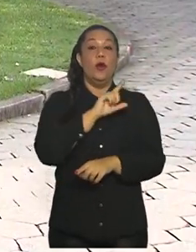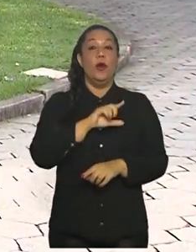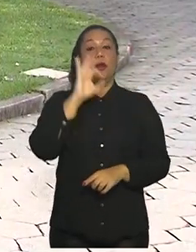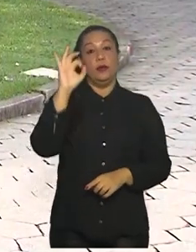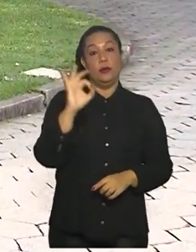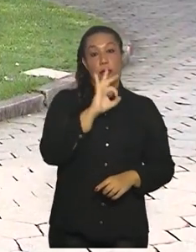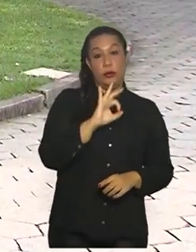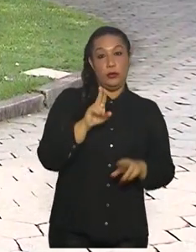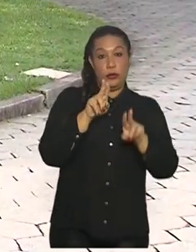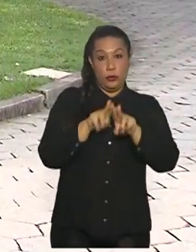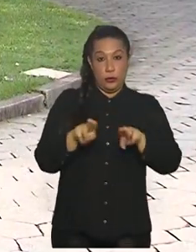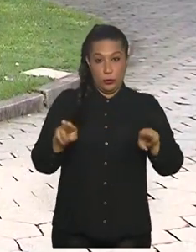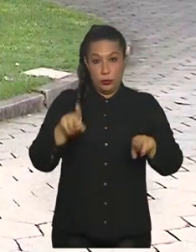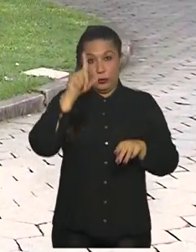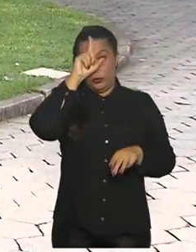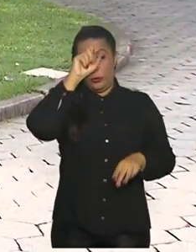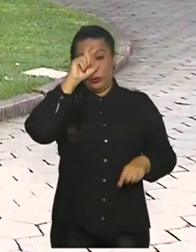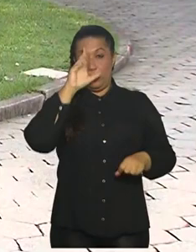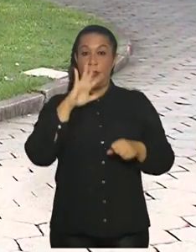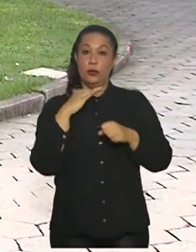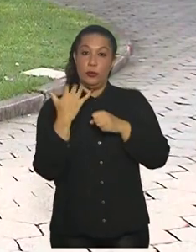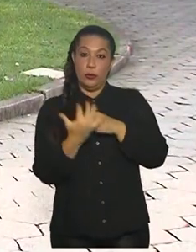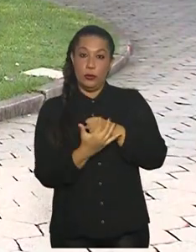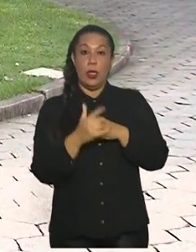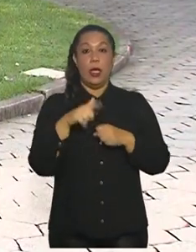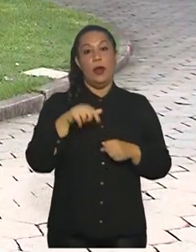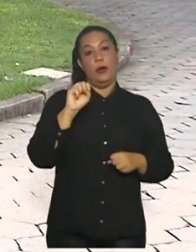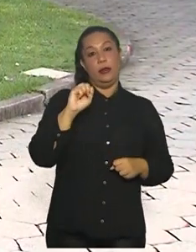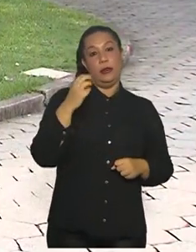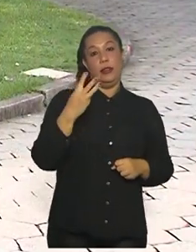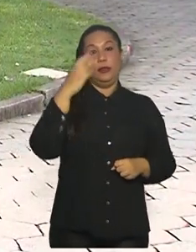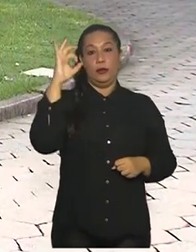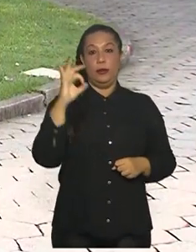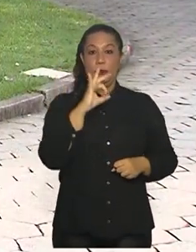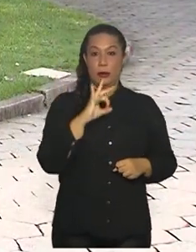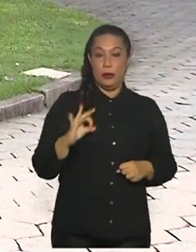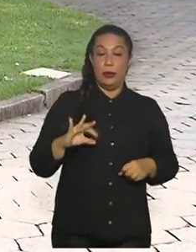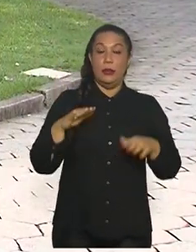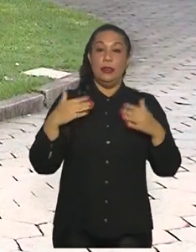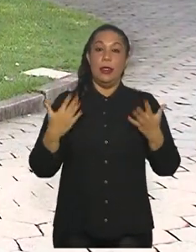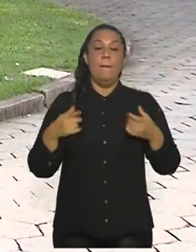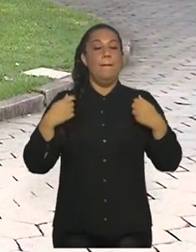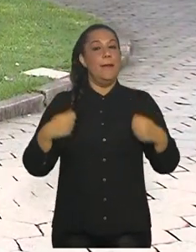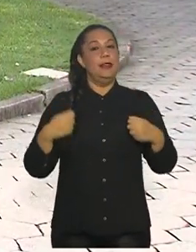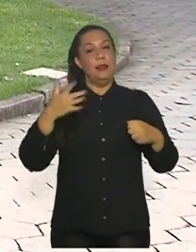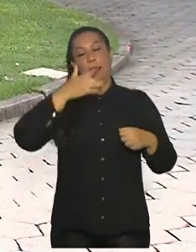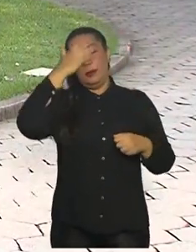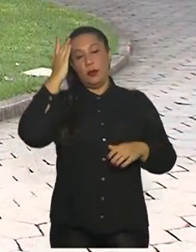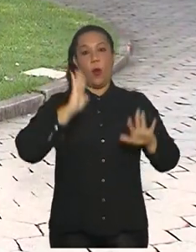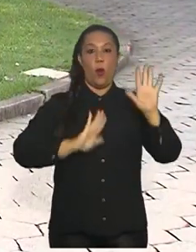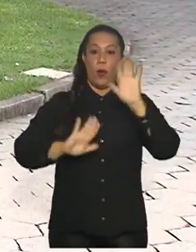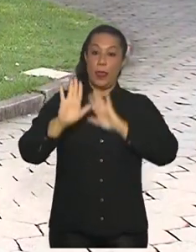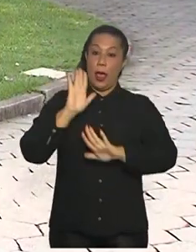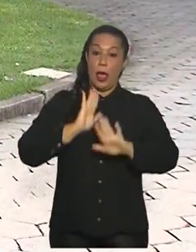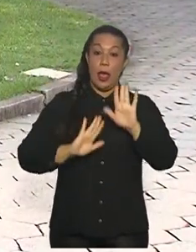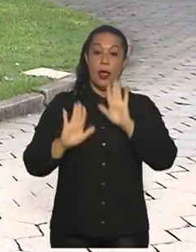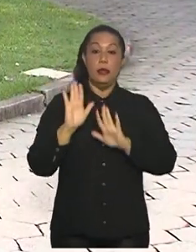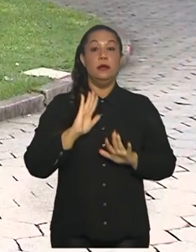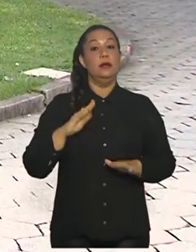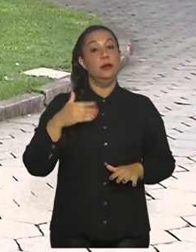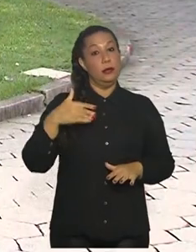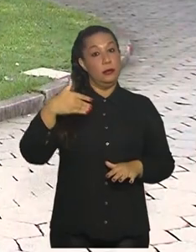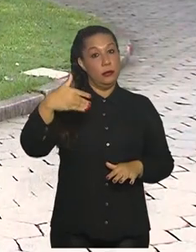ocupação de leitos de Covid-19 é de 83%. Monique, então, é preciso que as pessoas se cuidem, que essas